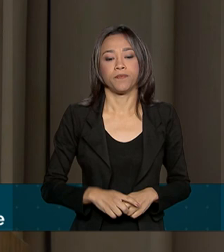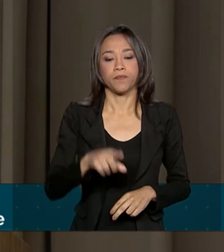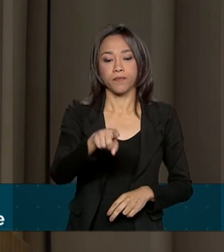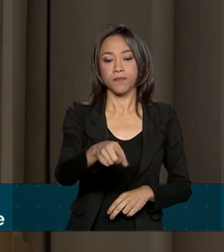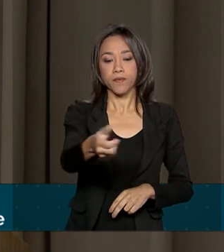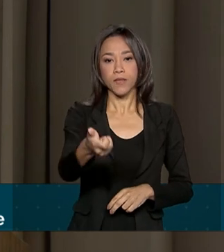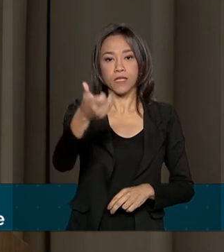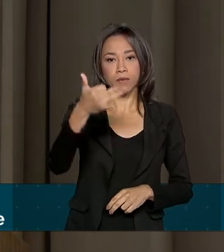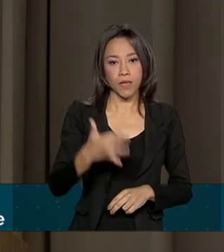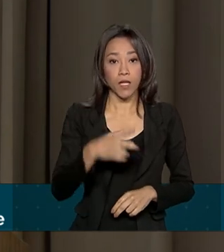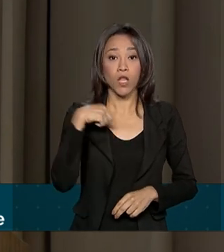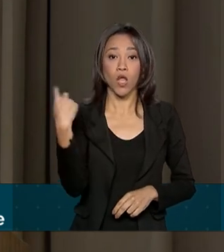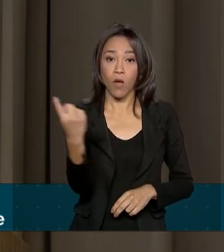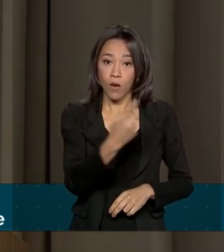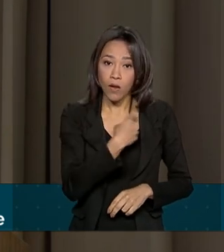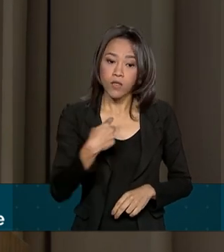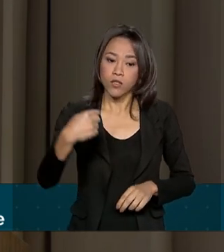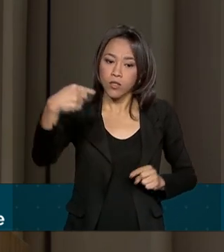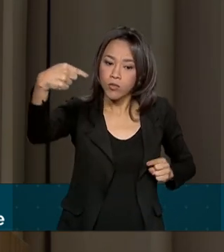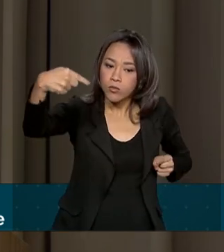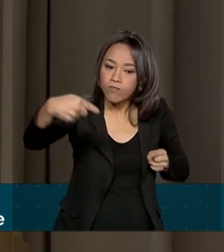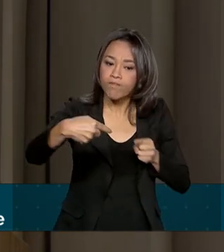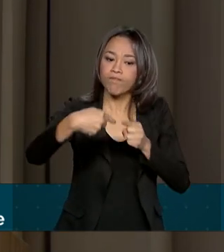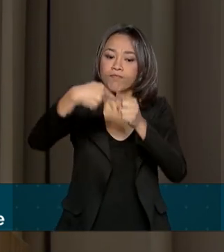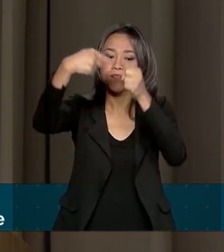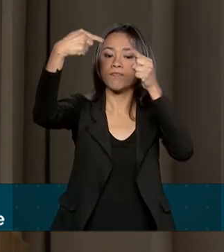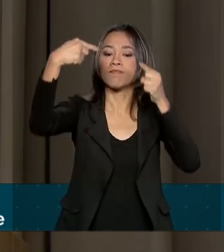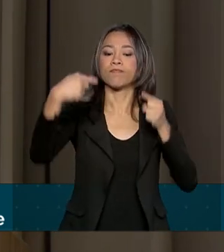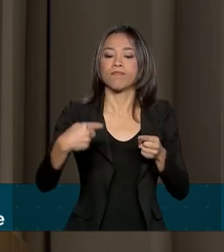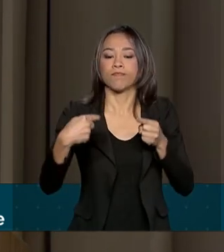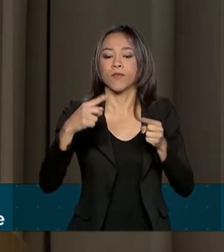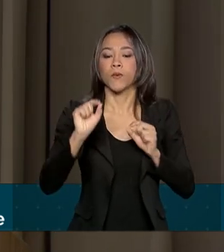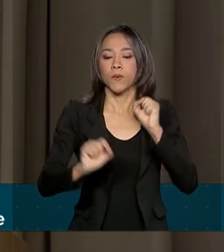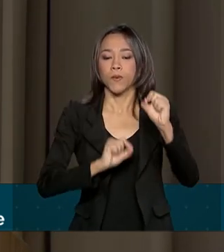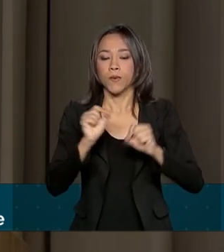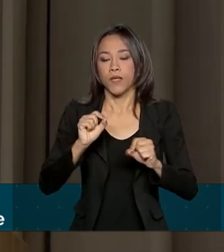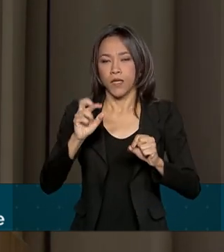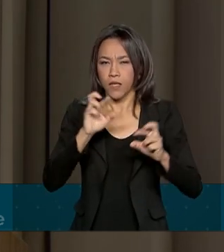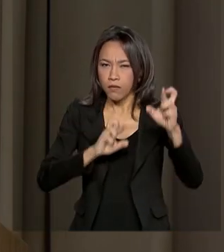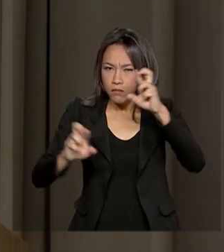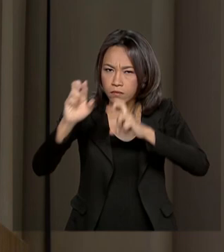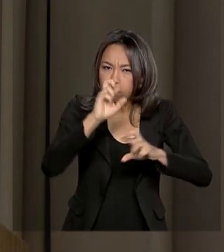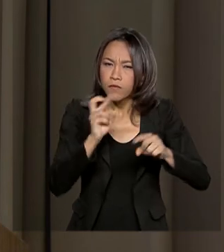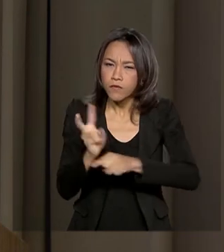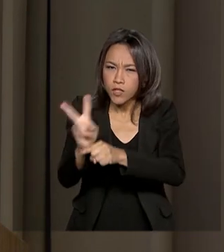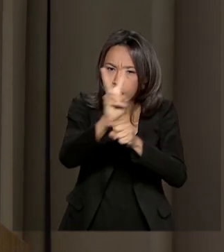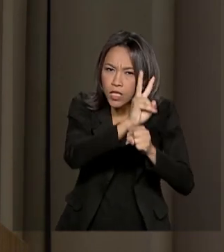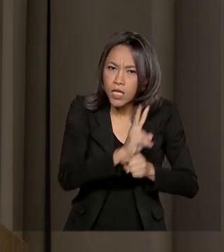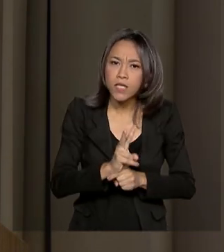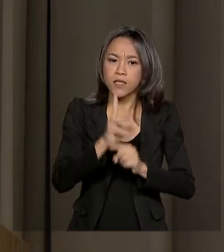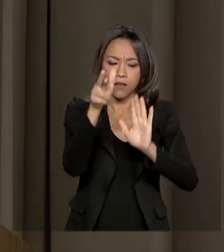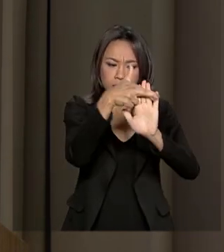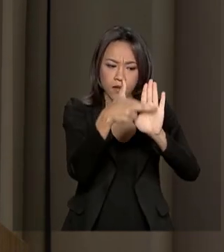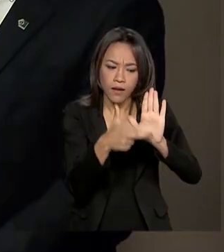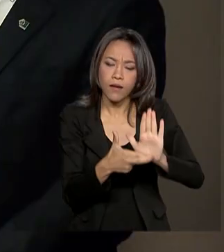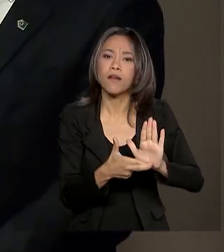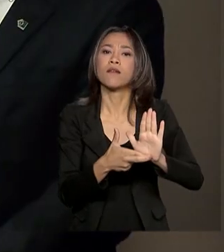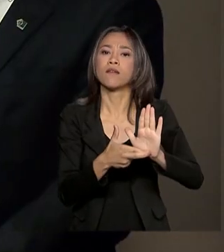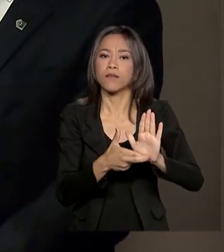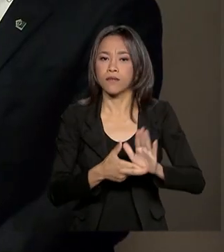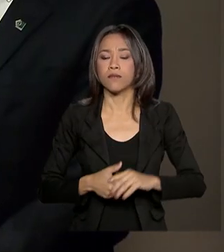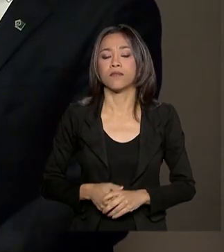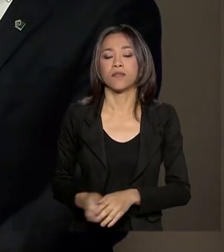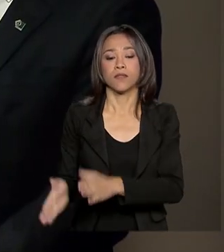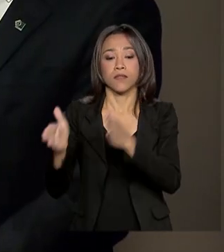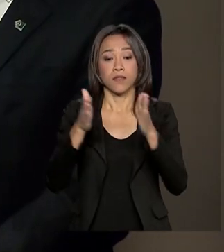alinhados em relação à questão da vigilância, dos protocolos, não há nenhum dissenso nisso. O